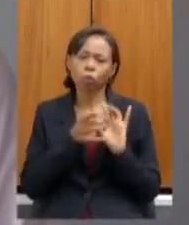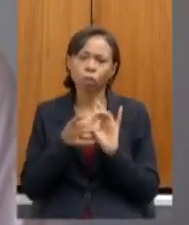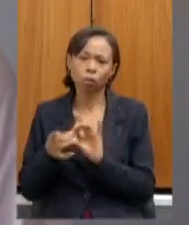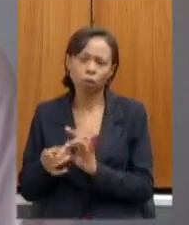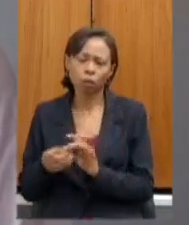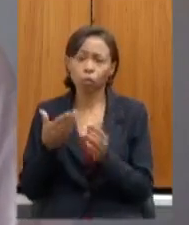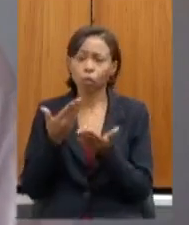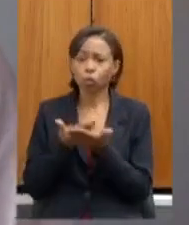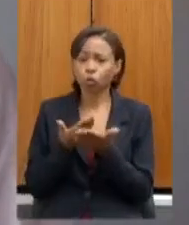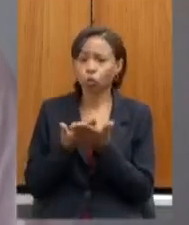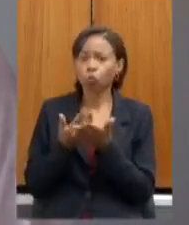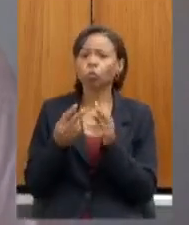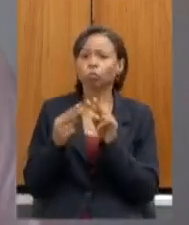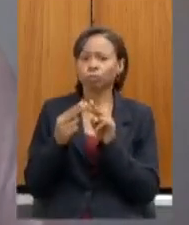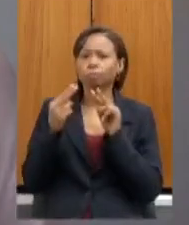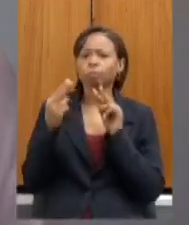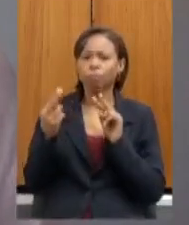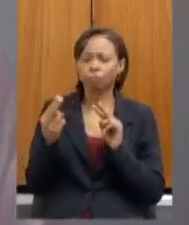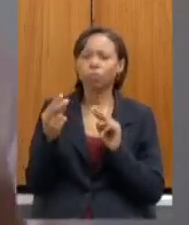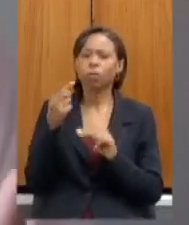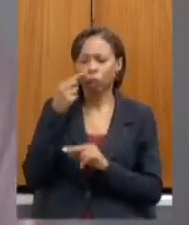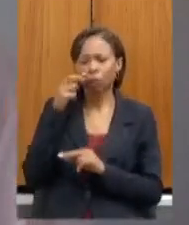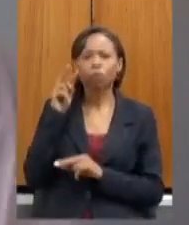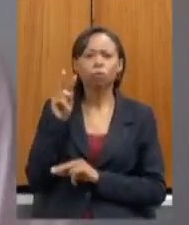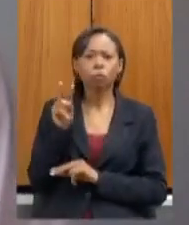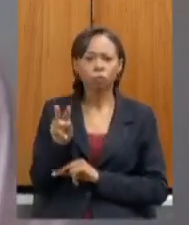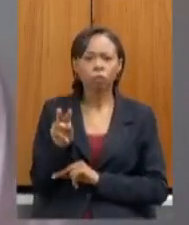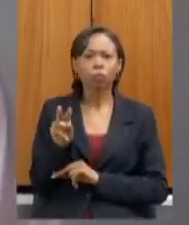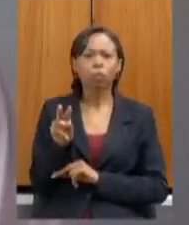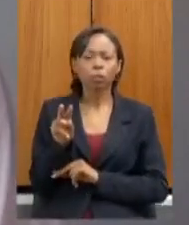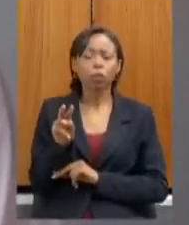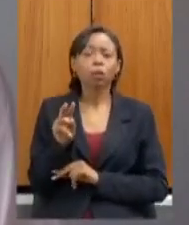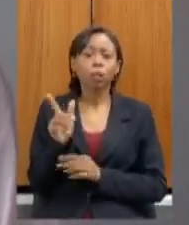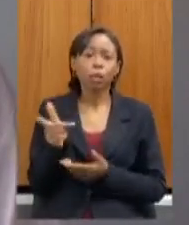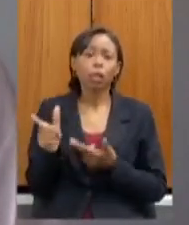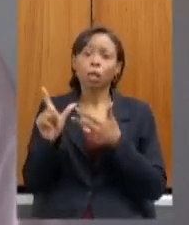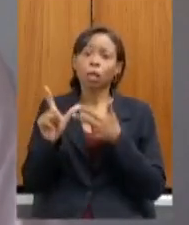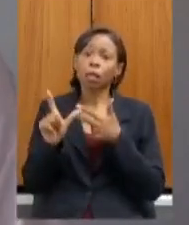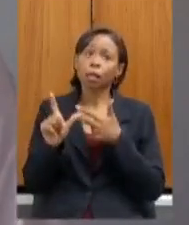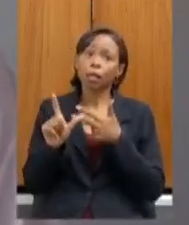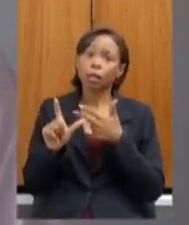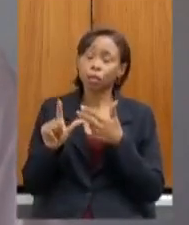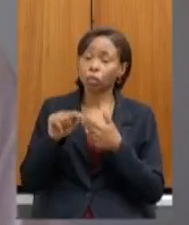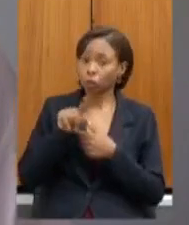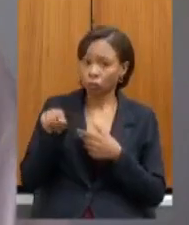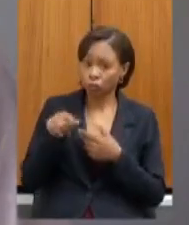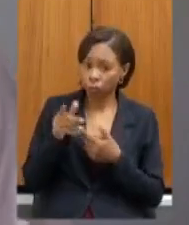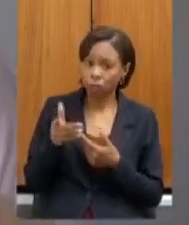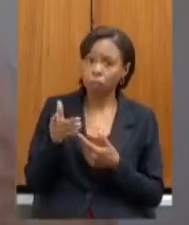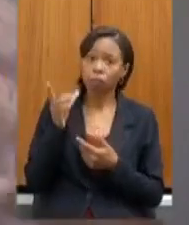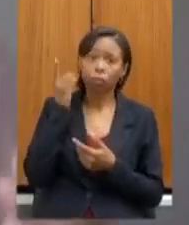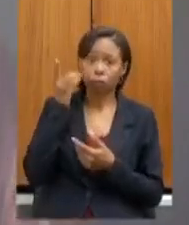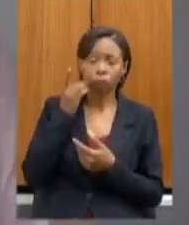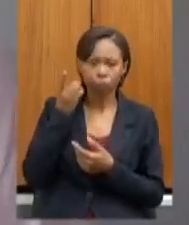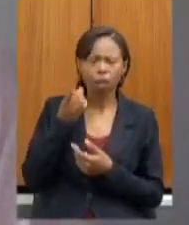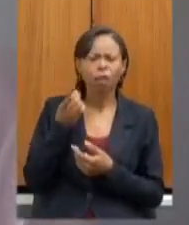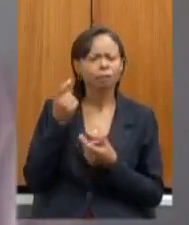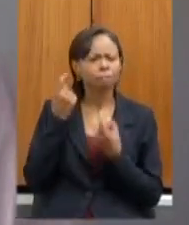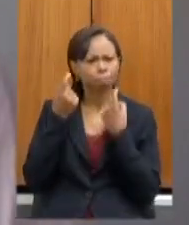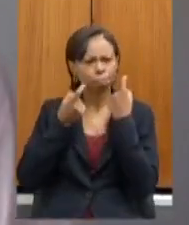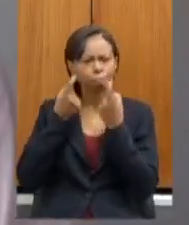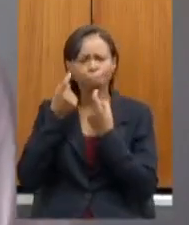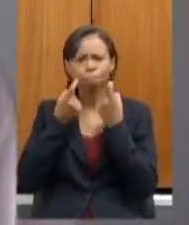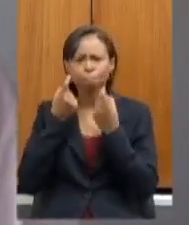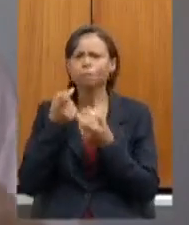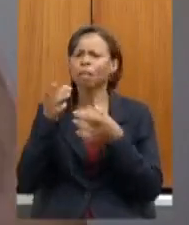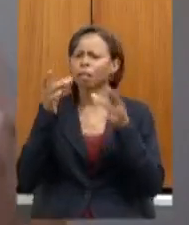não presencial e vejo a grande qualidade de legisladores como você nesse ponto atenção a cada um